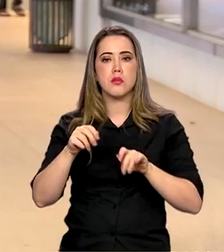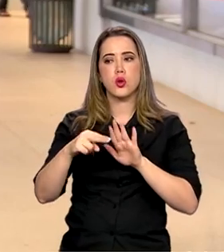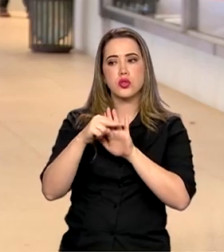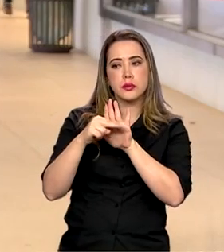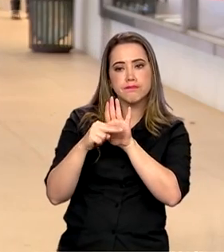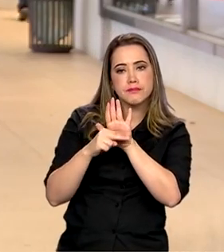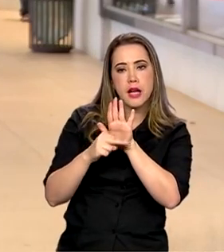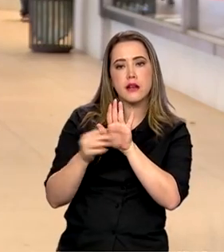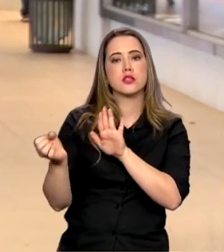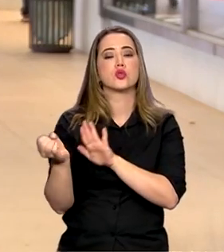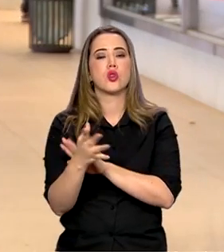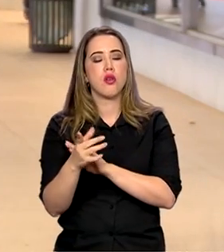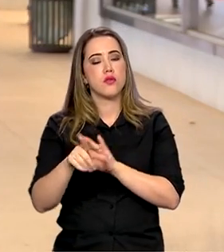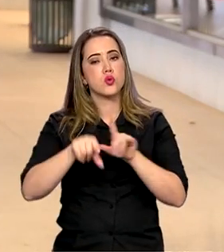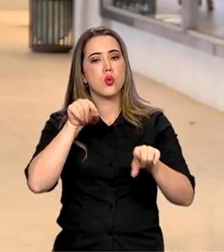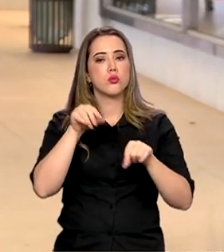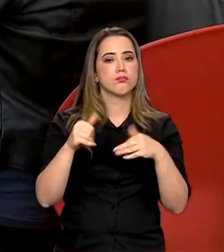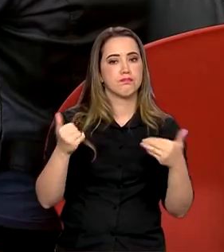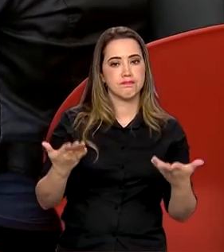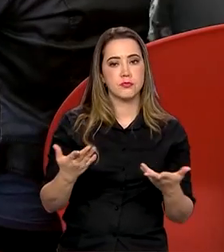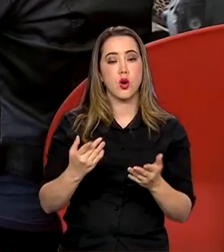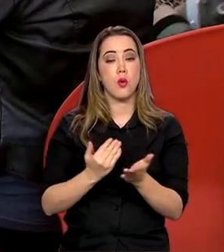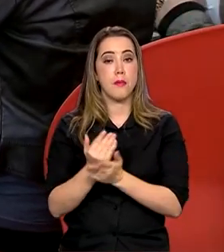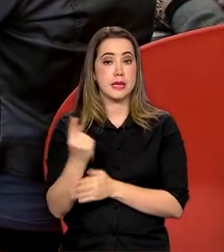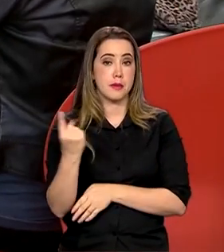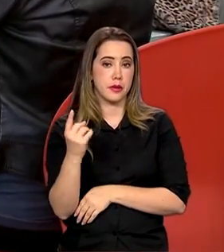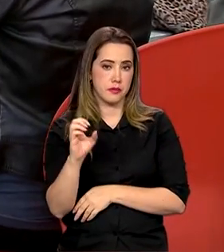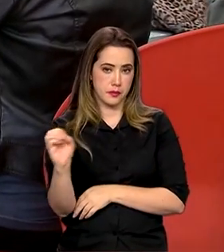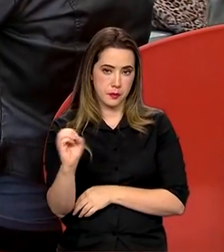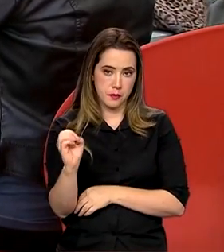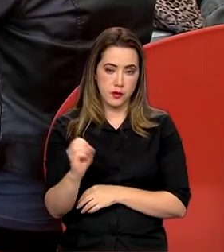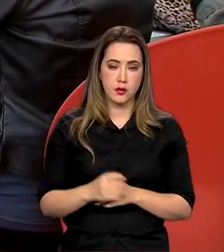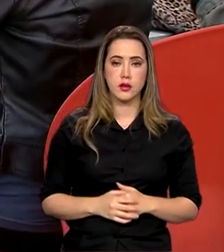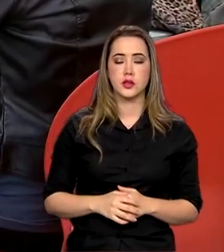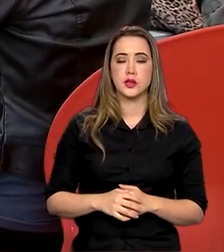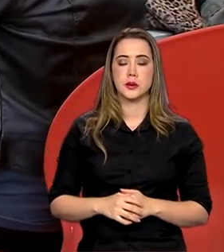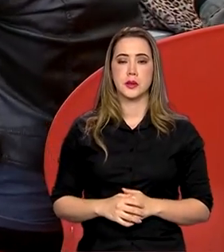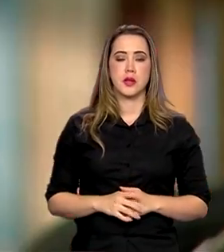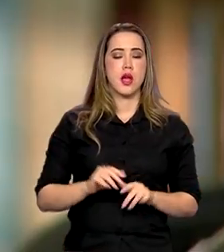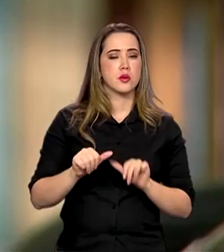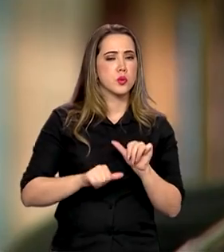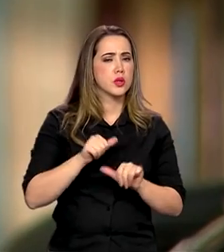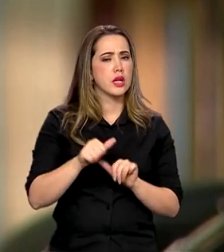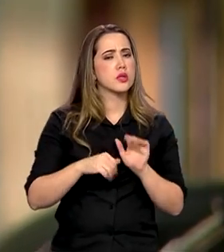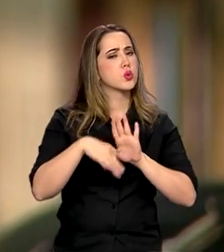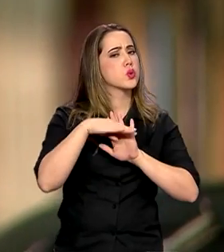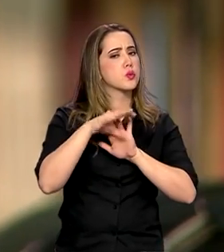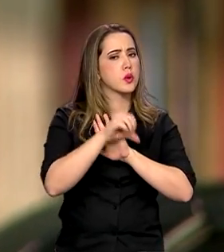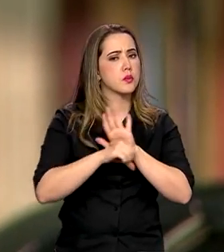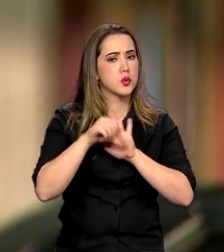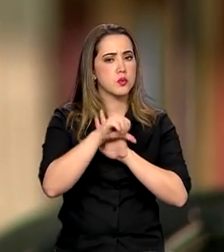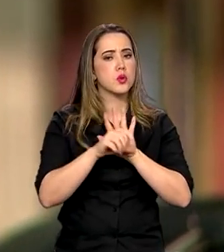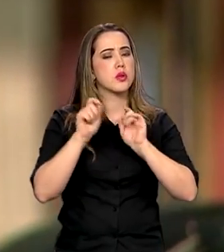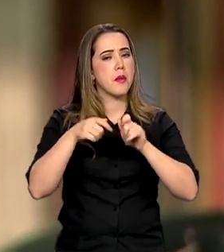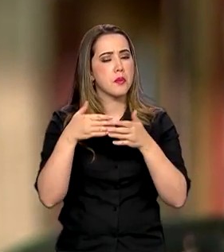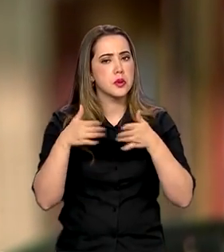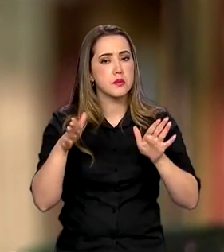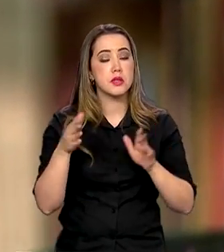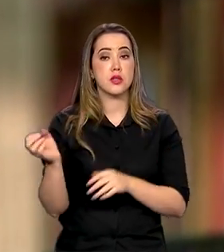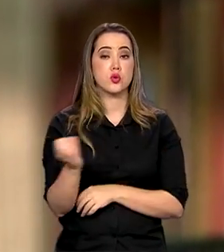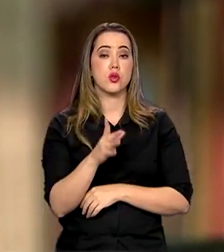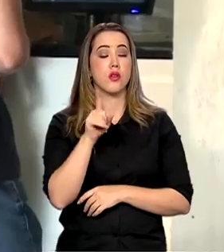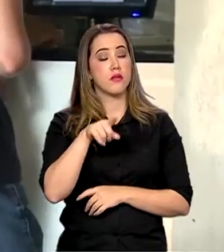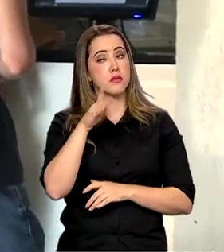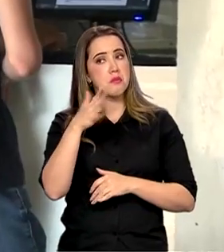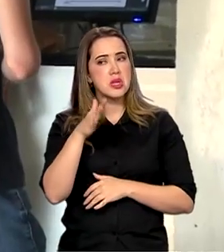a partir de 1º de outubro. As mudanças no programa de bolsas da Capes abrem novas possibilidades para